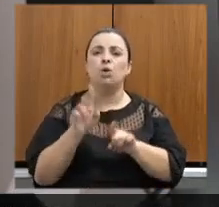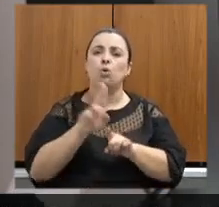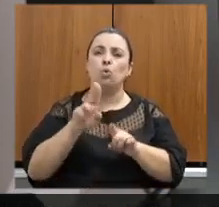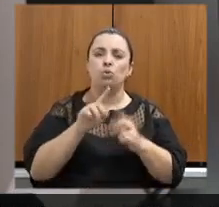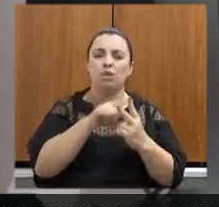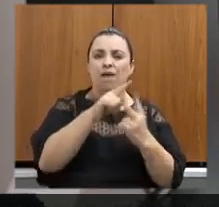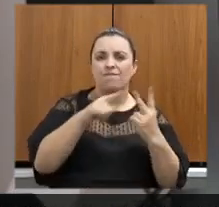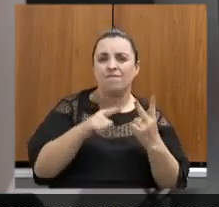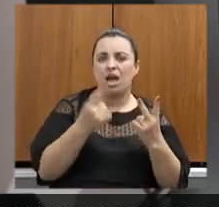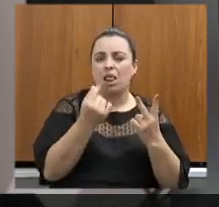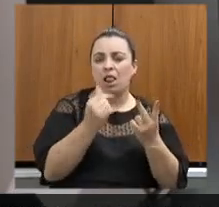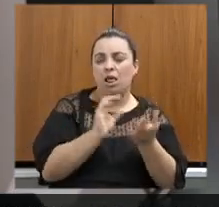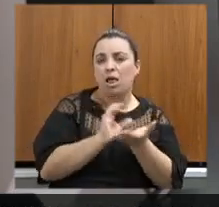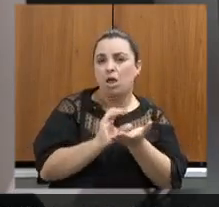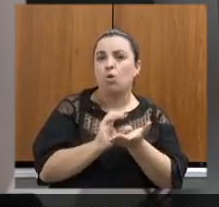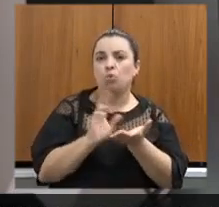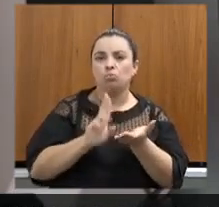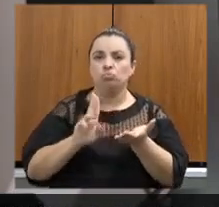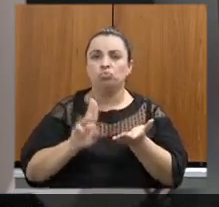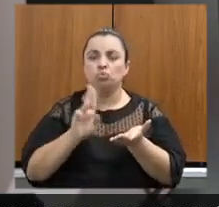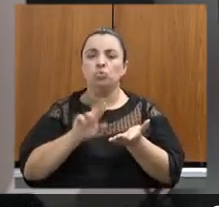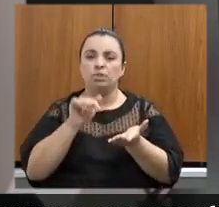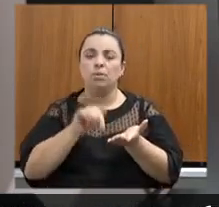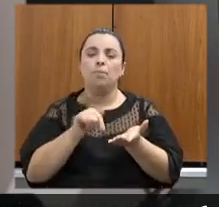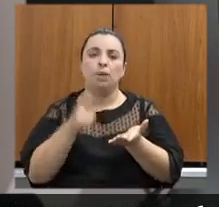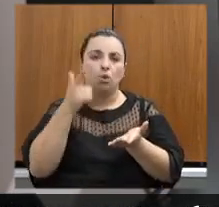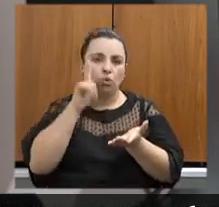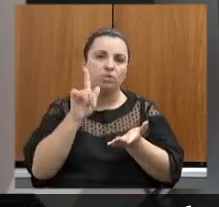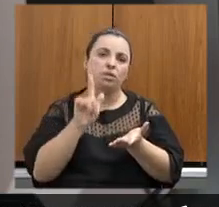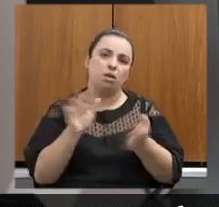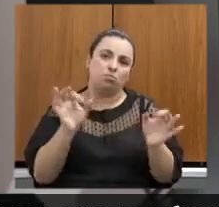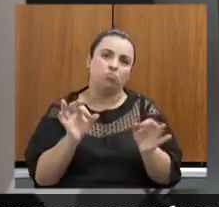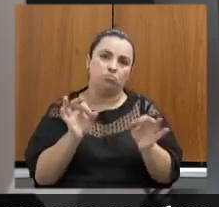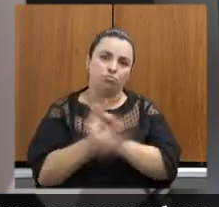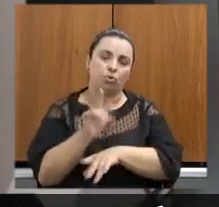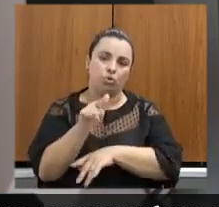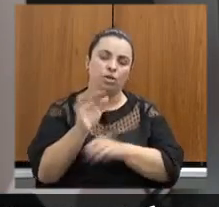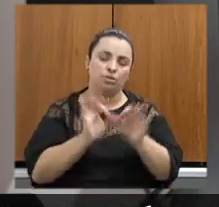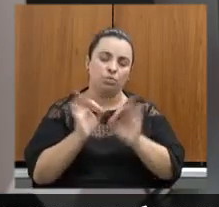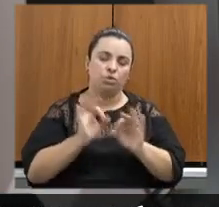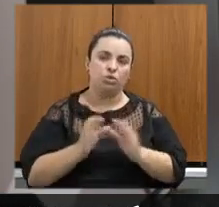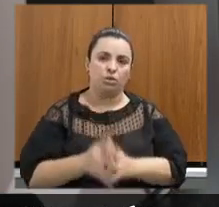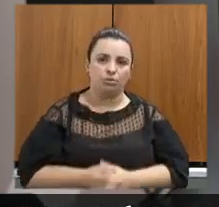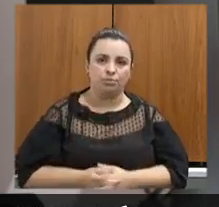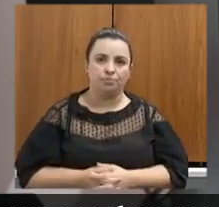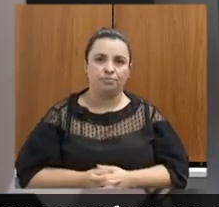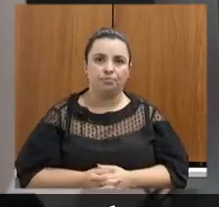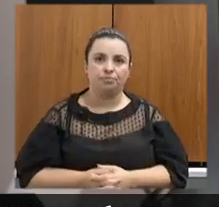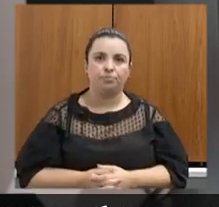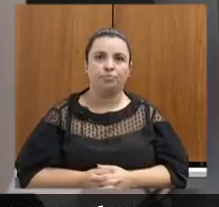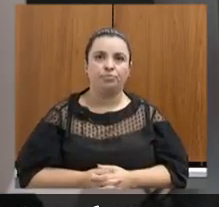barragem de Brumadinho, do desastre de Brumadinho, destinados ao Estado de Minas Gerais. Por favor.